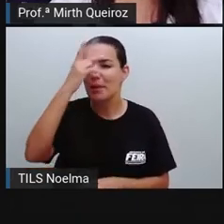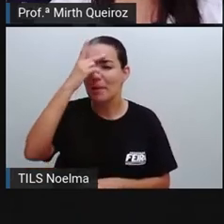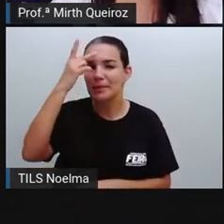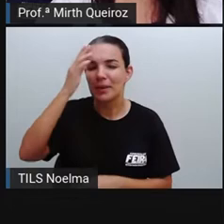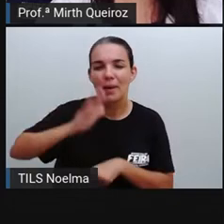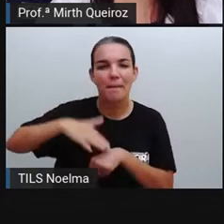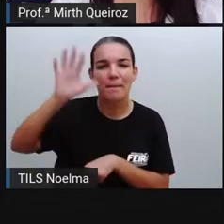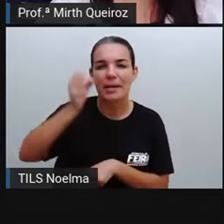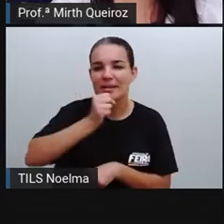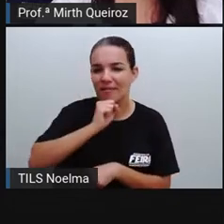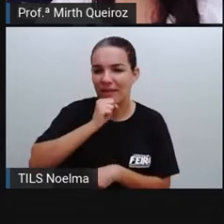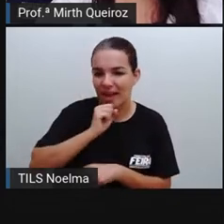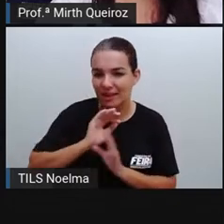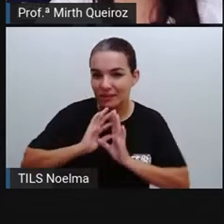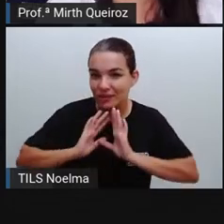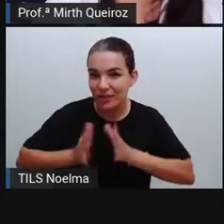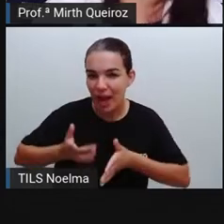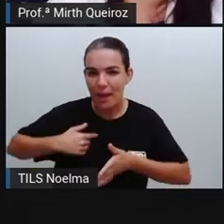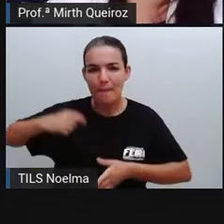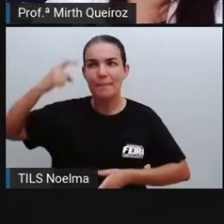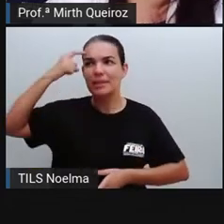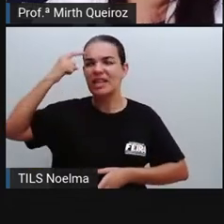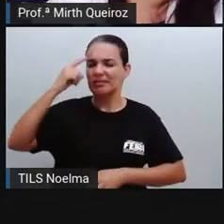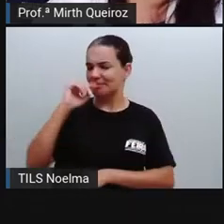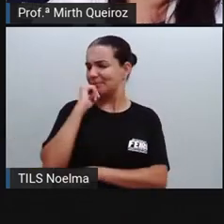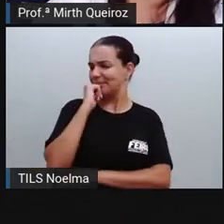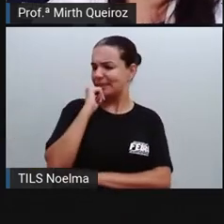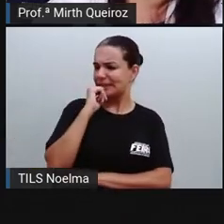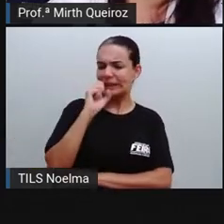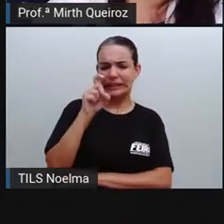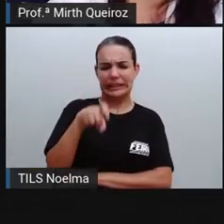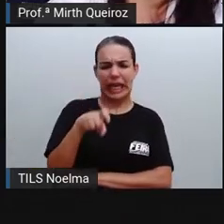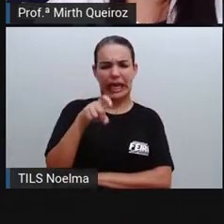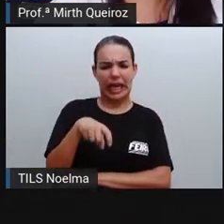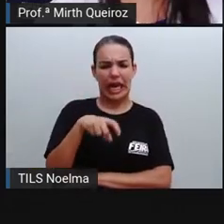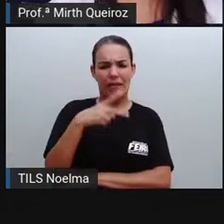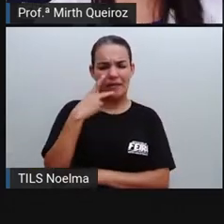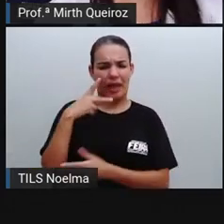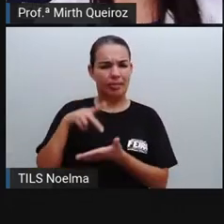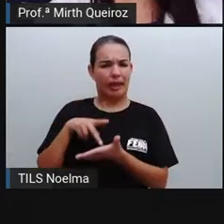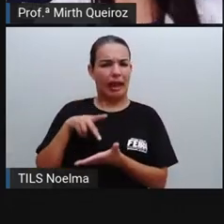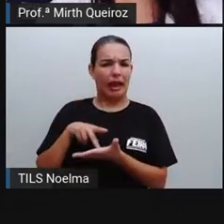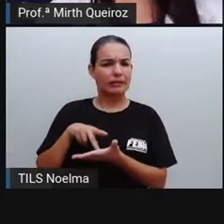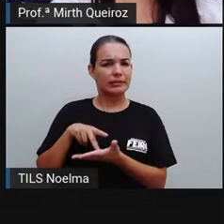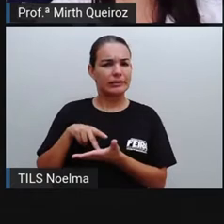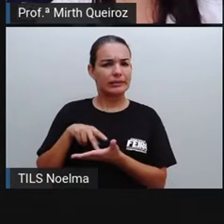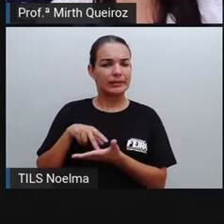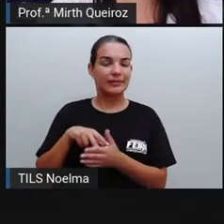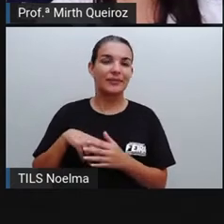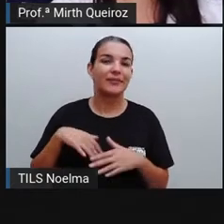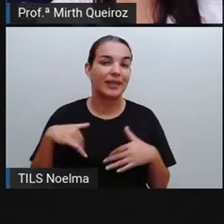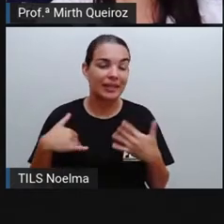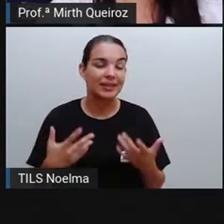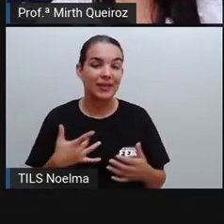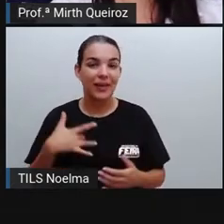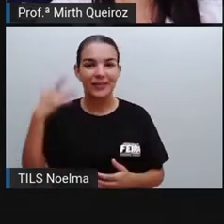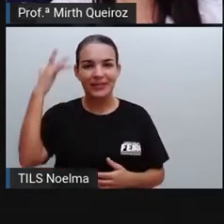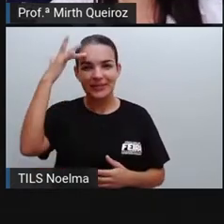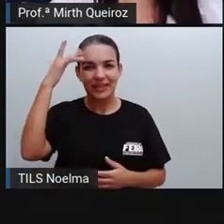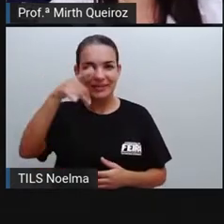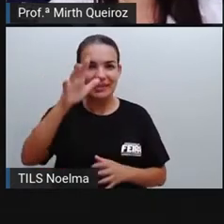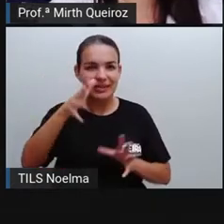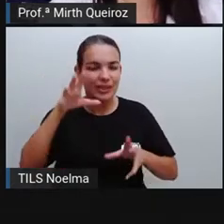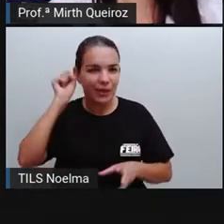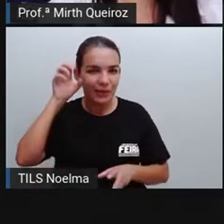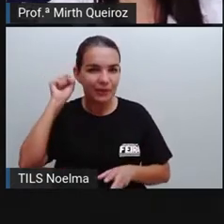e pensado, será que são verdades? Então, vocês, com certeza, ouviram essas histórias,